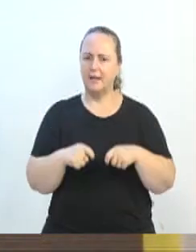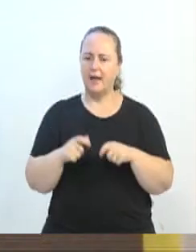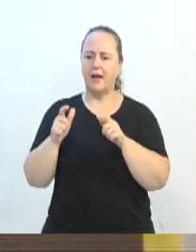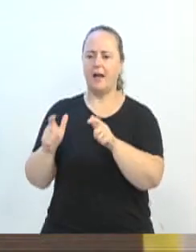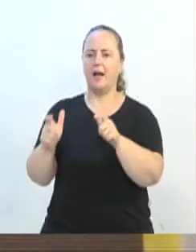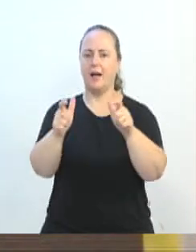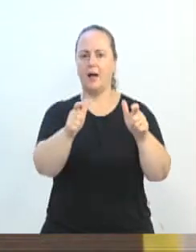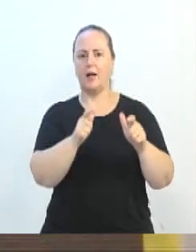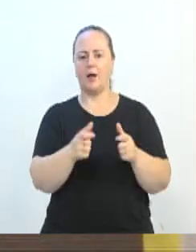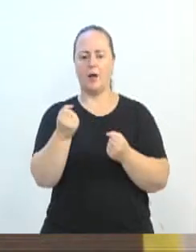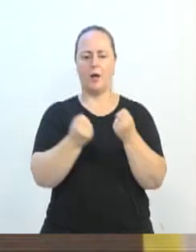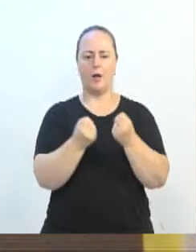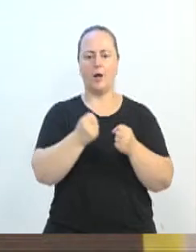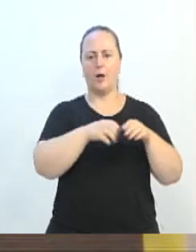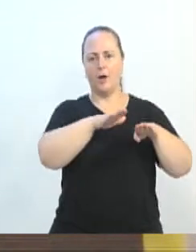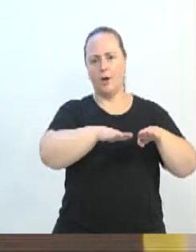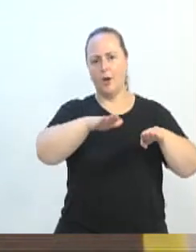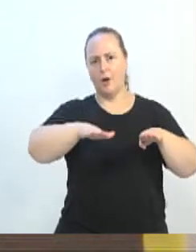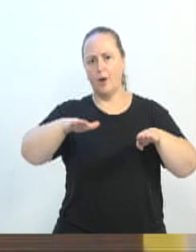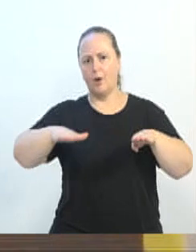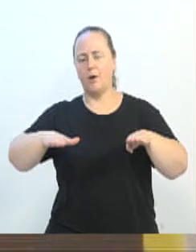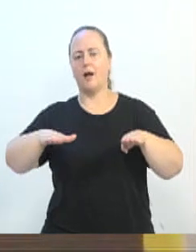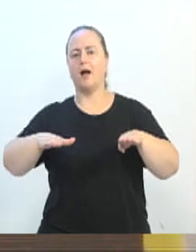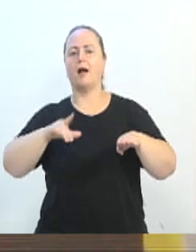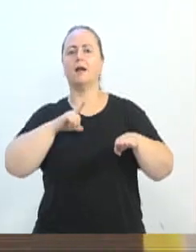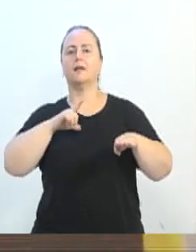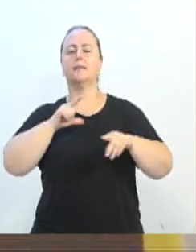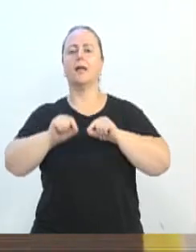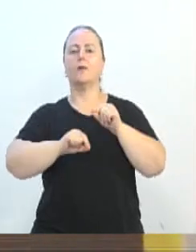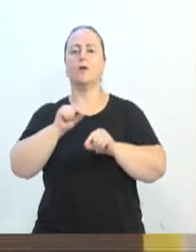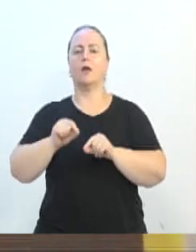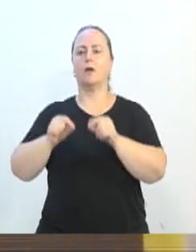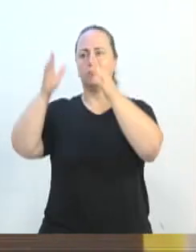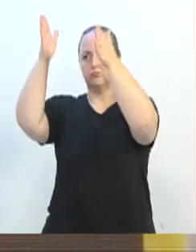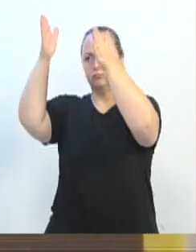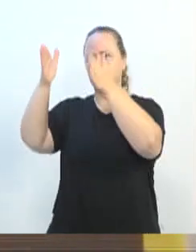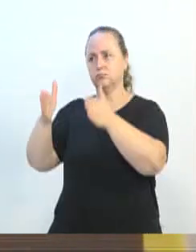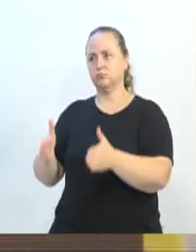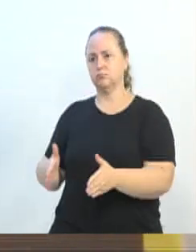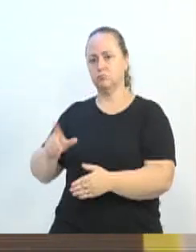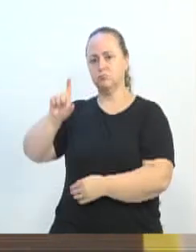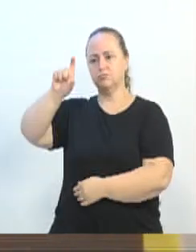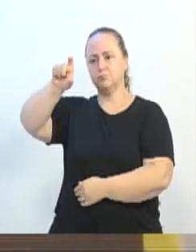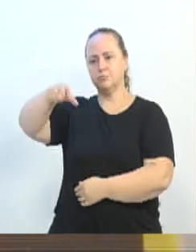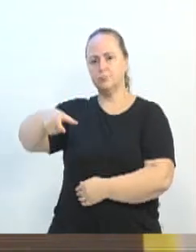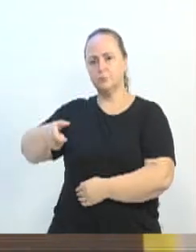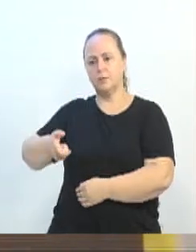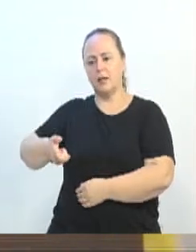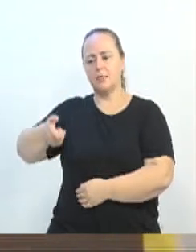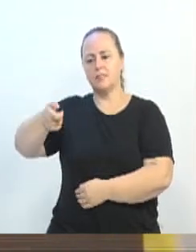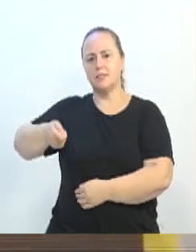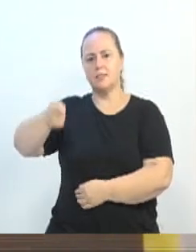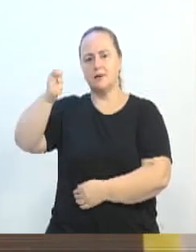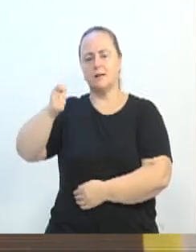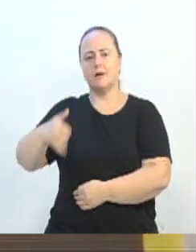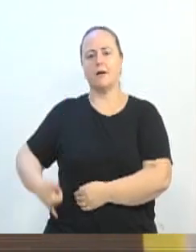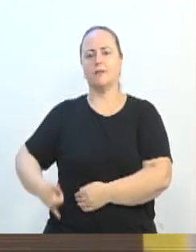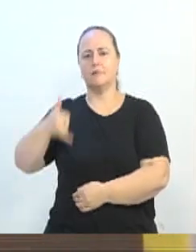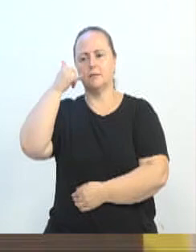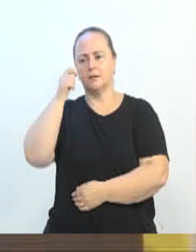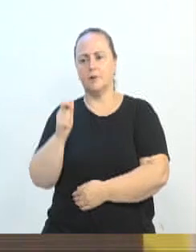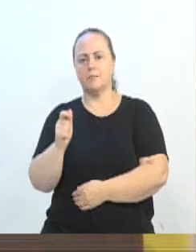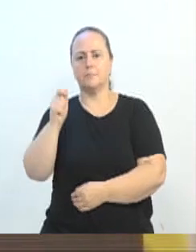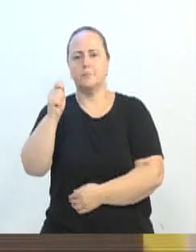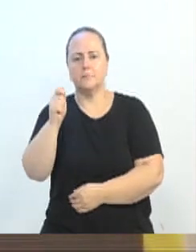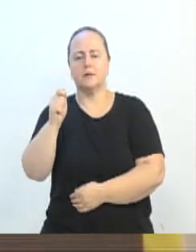estacionamento rotativo um totem com QR Code para o download do aplicativo, para que a